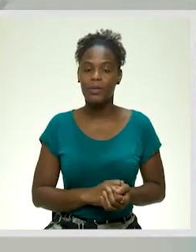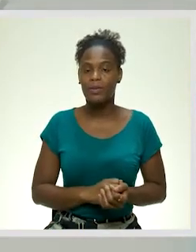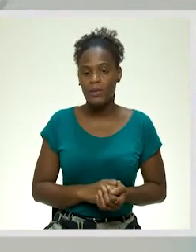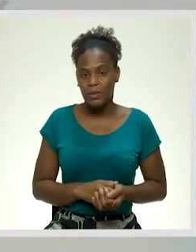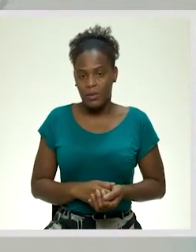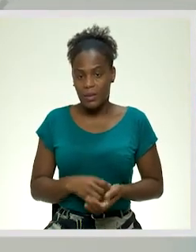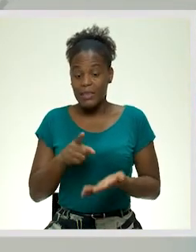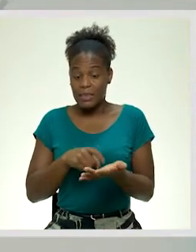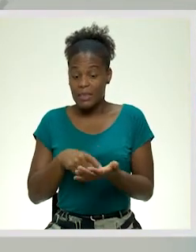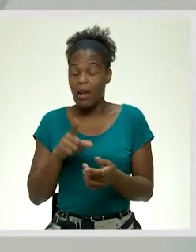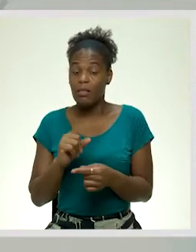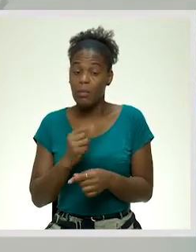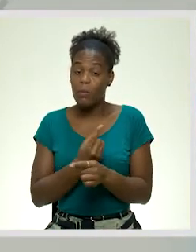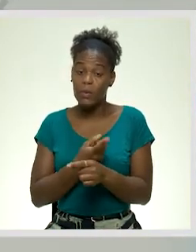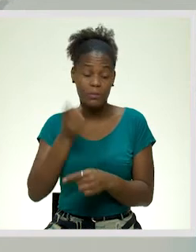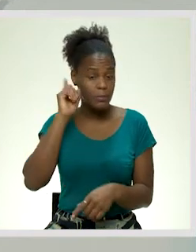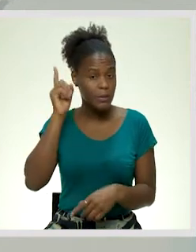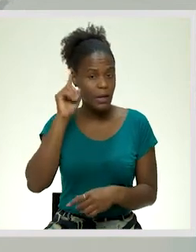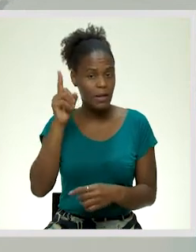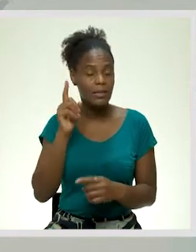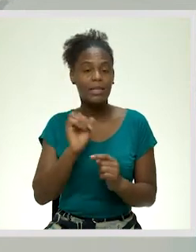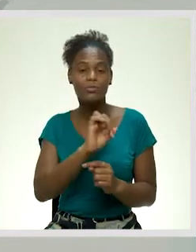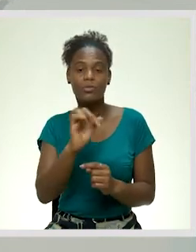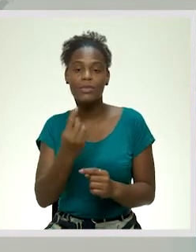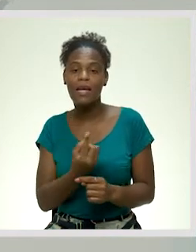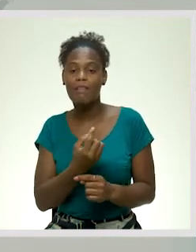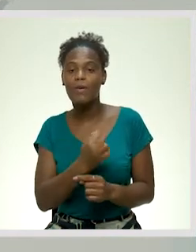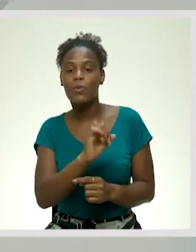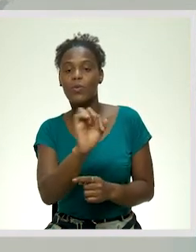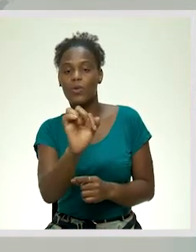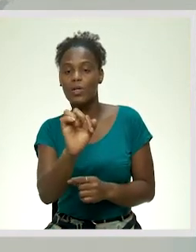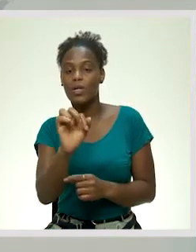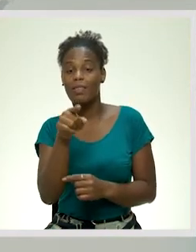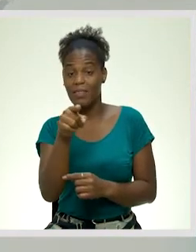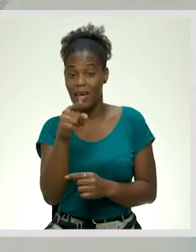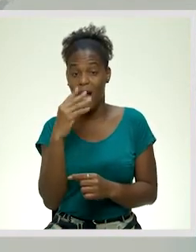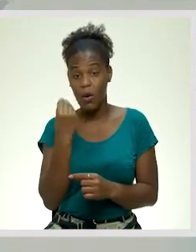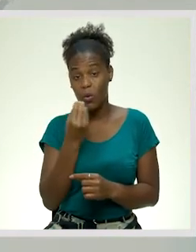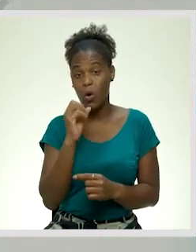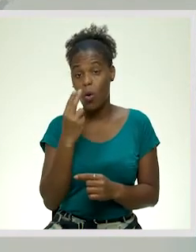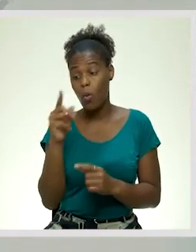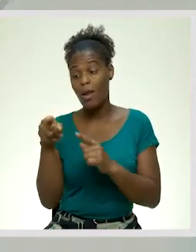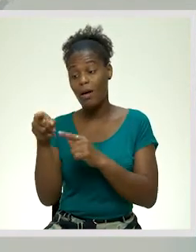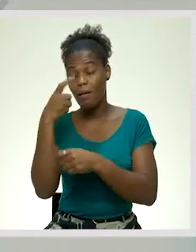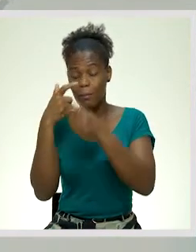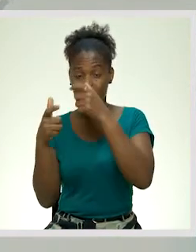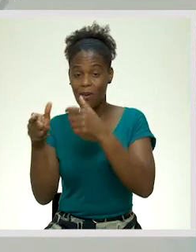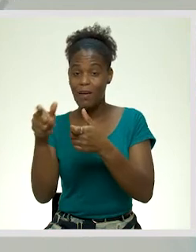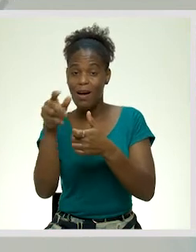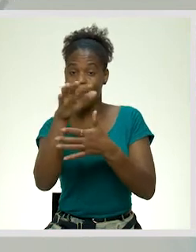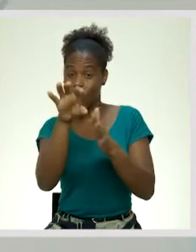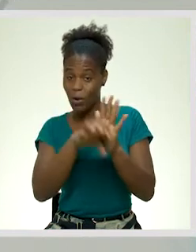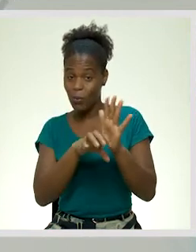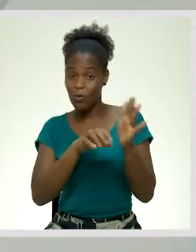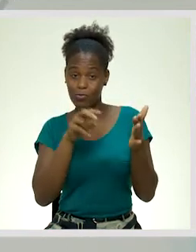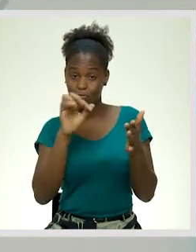e aquilo que é importante e aquilo que lhe sirva a si ou a ti, aluno, ou aquela pessoa que vai ler